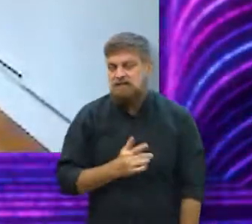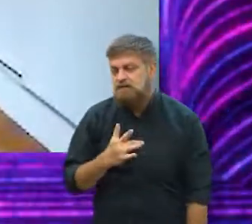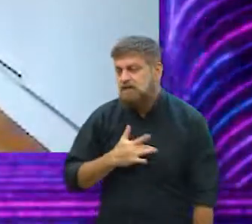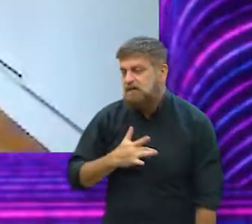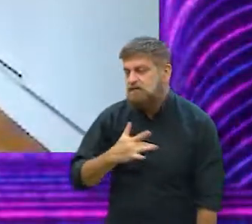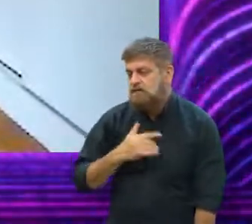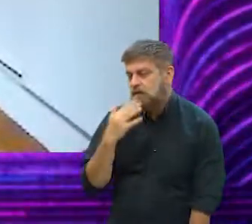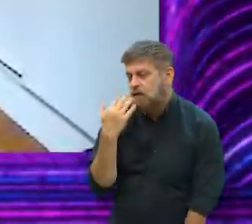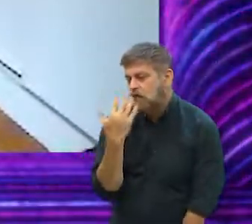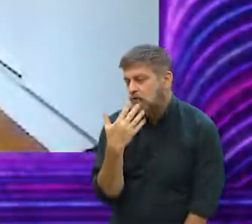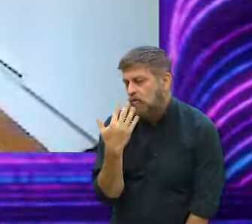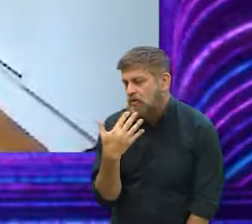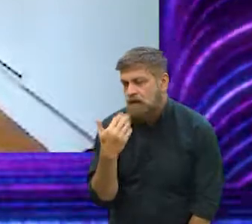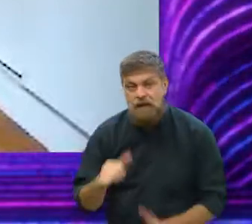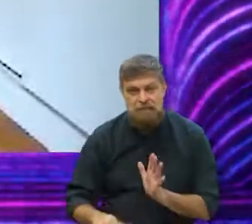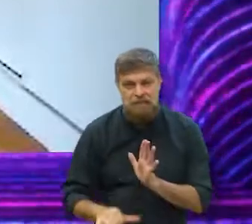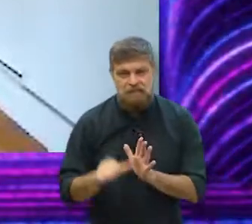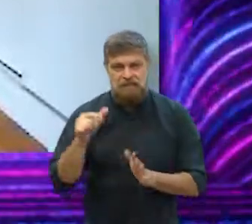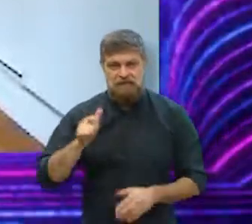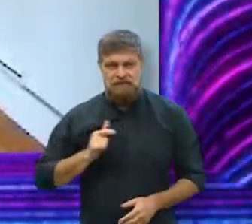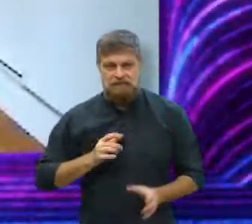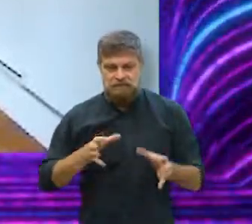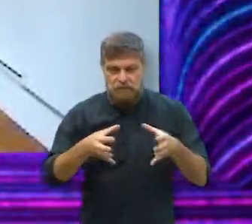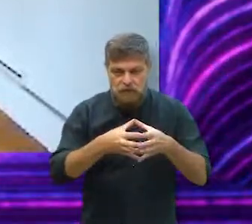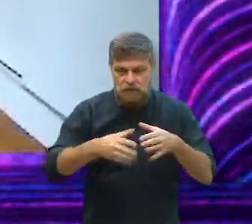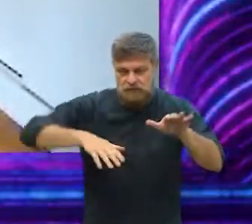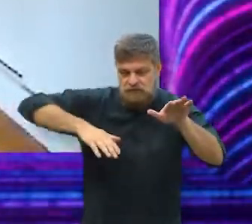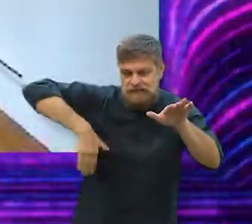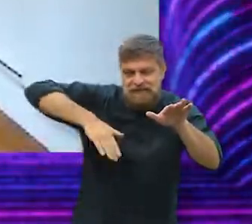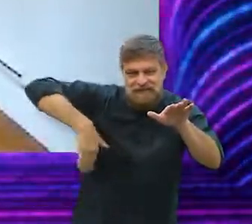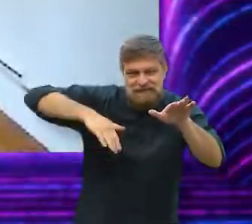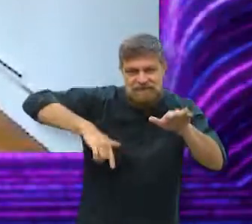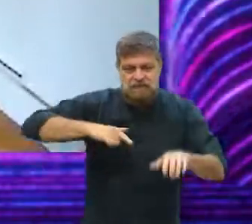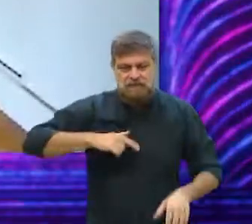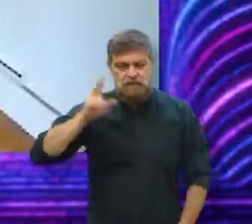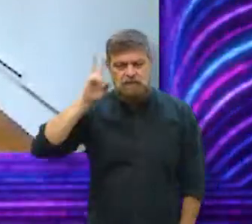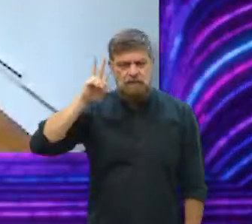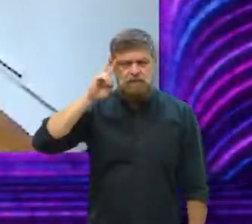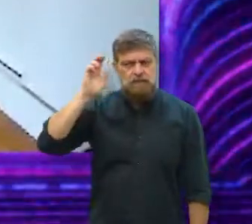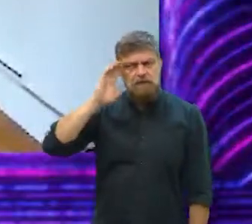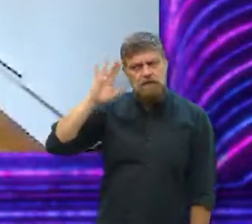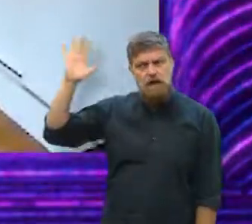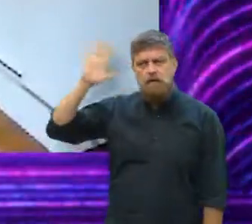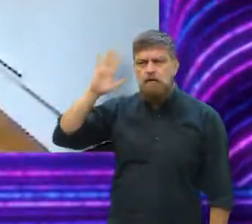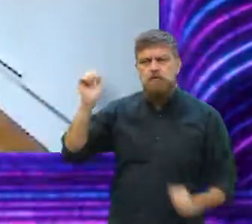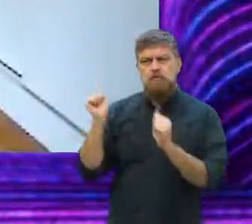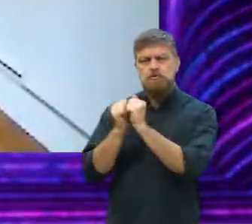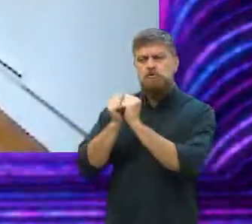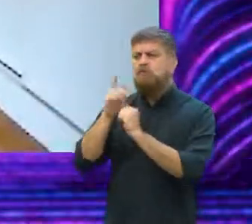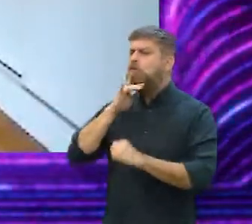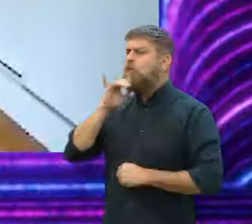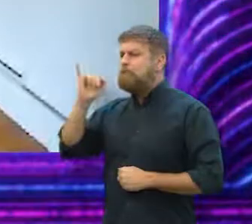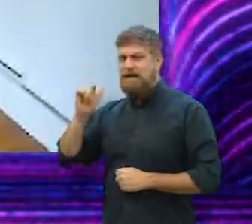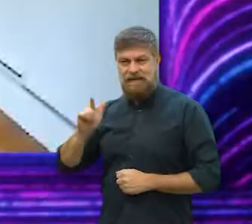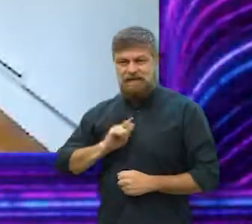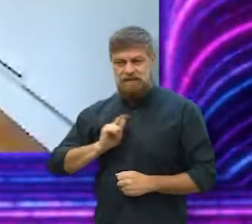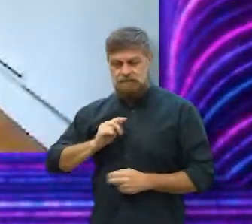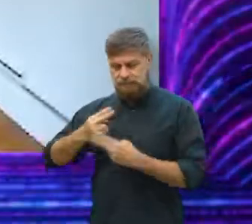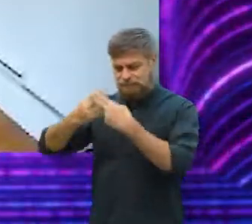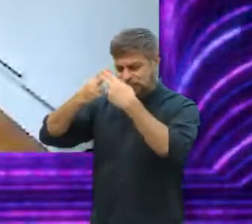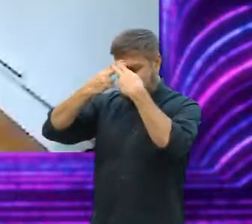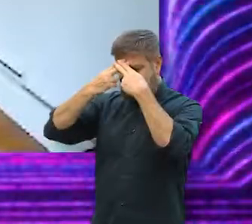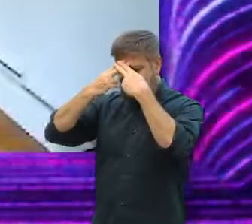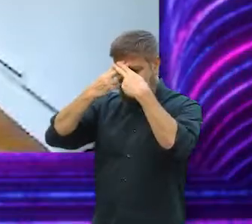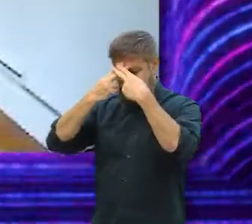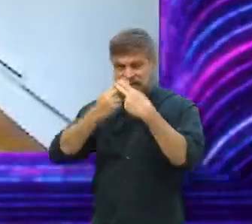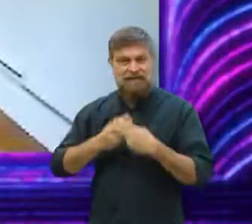apaixona pela primeira vez na vida. Ela entra pro time de natação e ela começa a ter umas lembranças com o pai. Um grande trauma da vida dela é ela